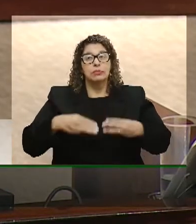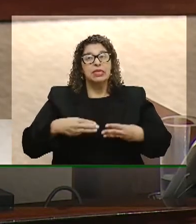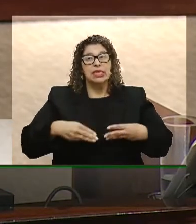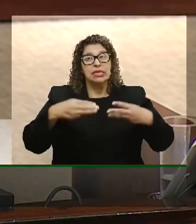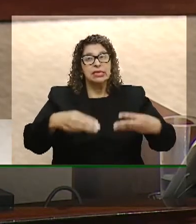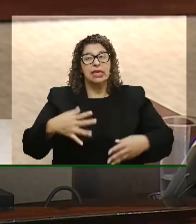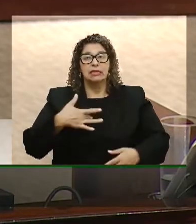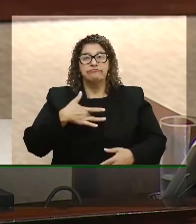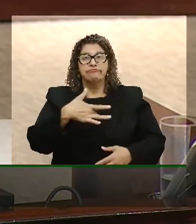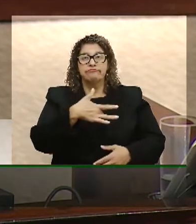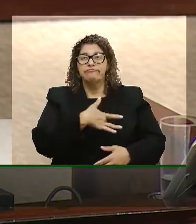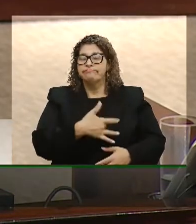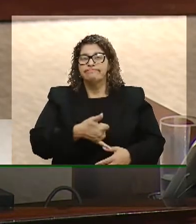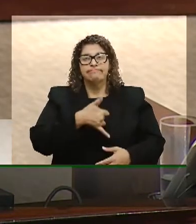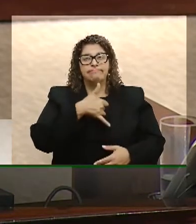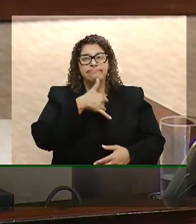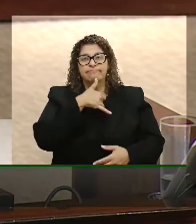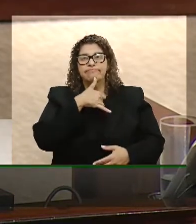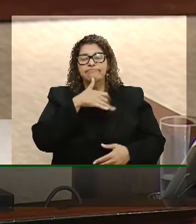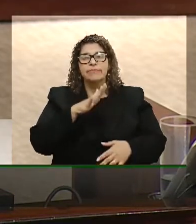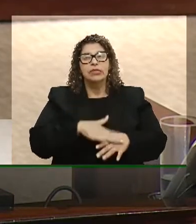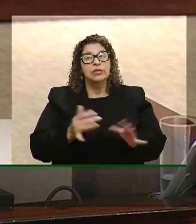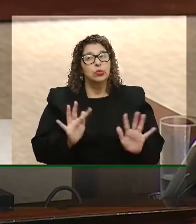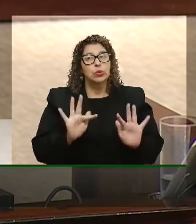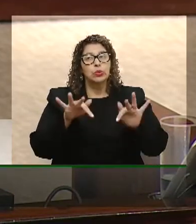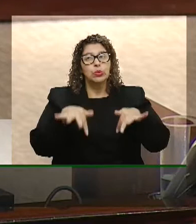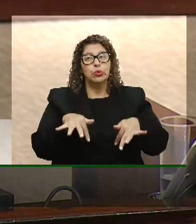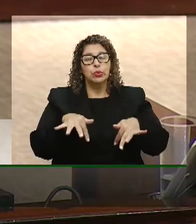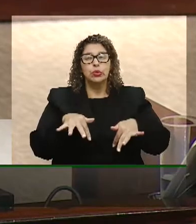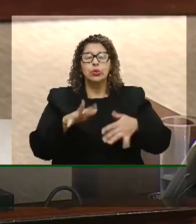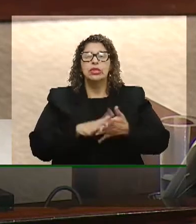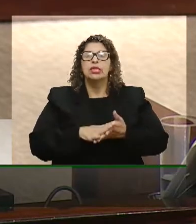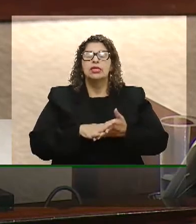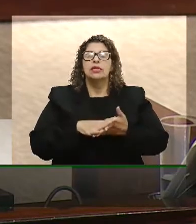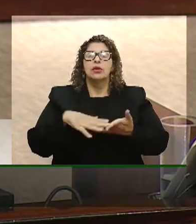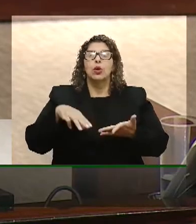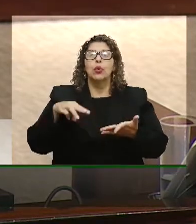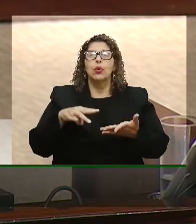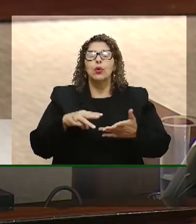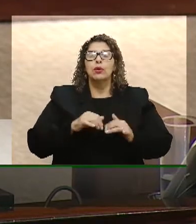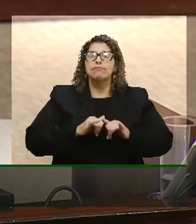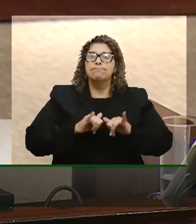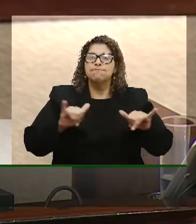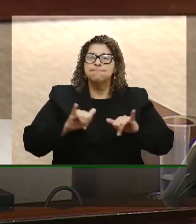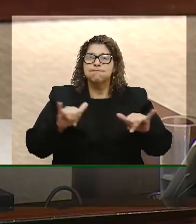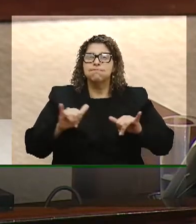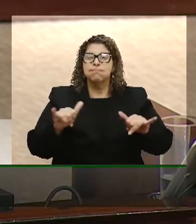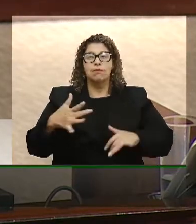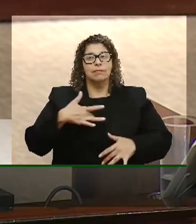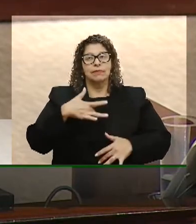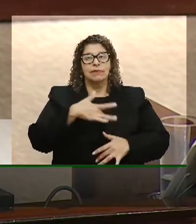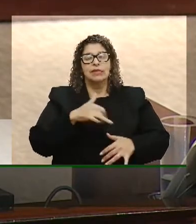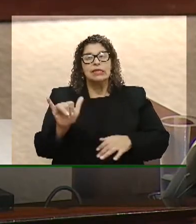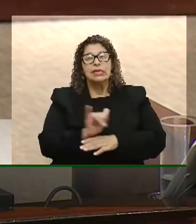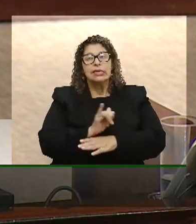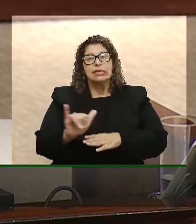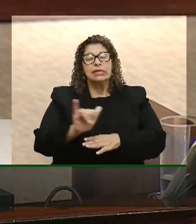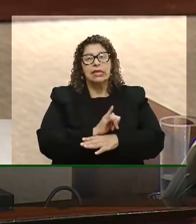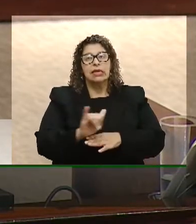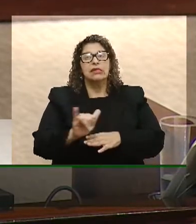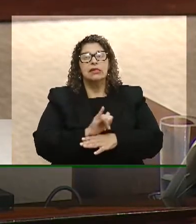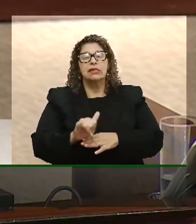lamentavelmente, está colocando fim a um dos mais exitosos programas de atenção básica à saúde no nosso país, o Estratégia de Saúde da Família.